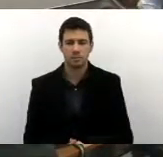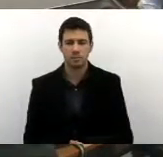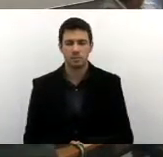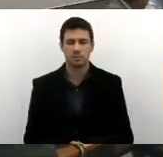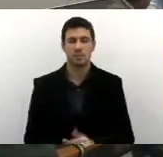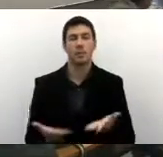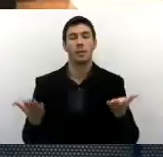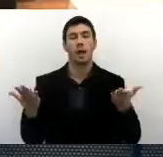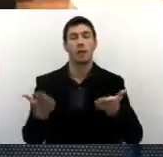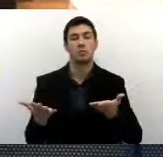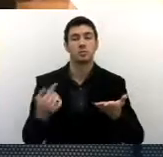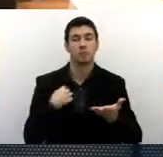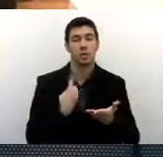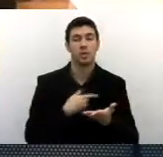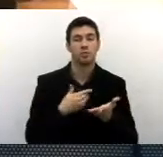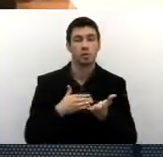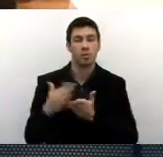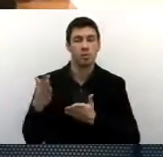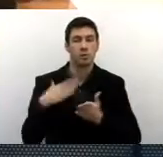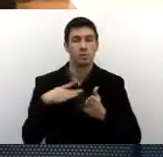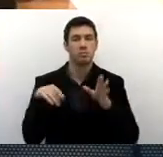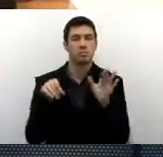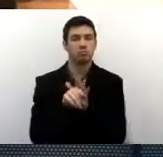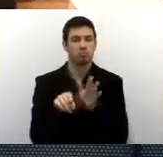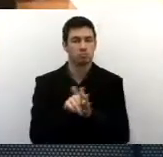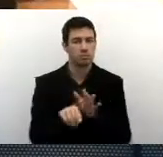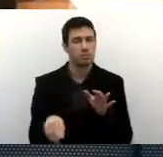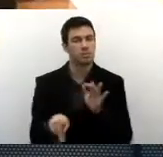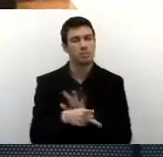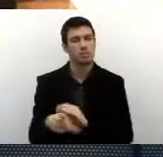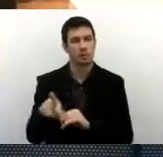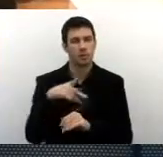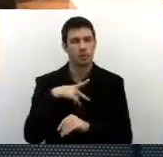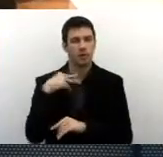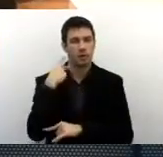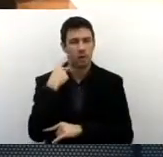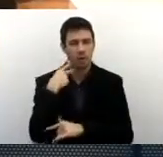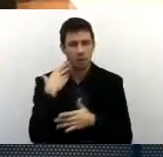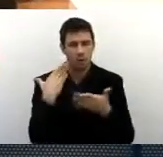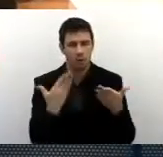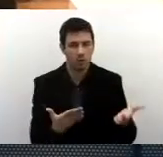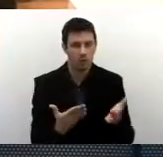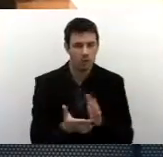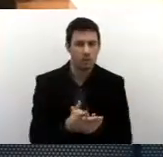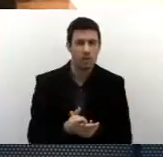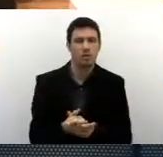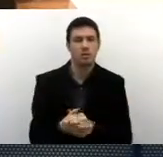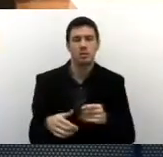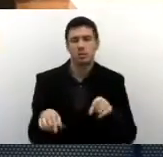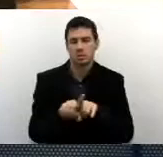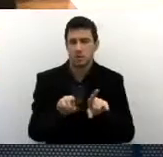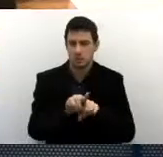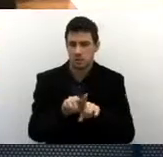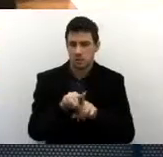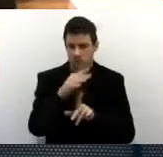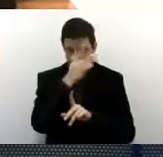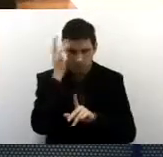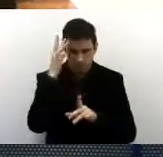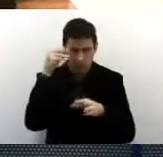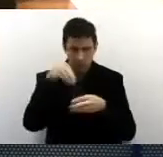Daremos início à parte dos questionamentos feitos pelos nobres vereadores e pelos nobres munícipes.